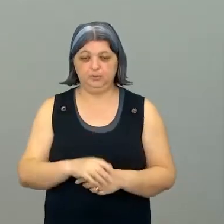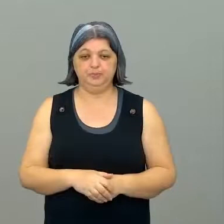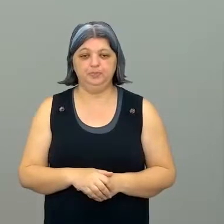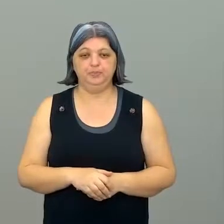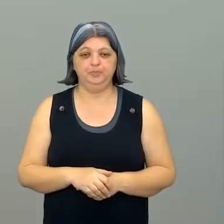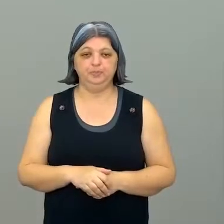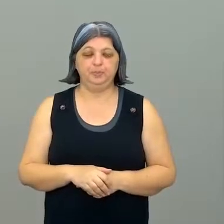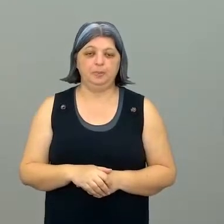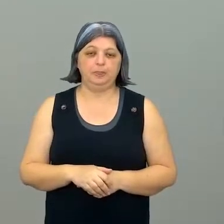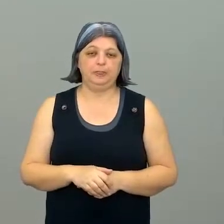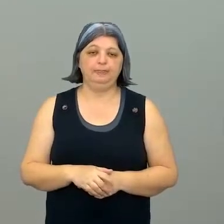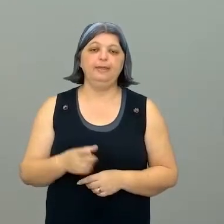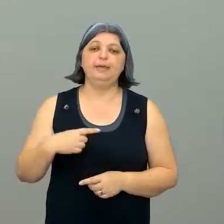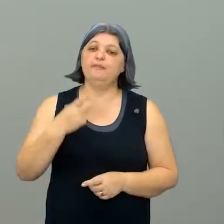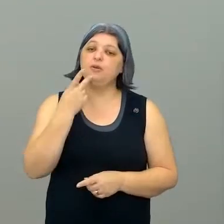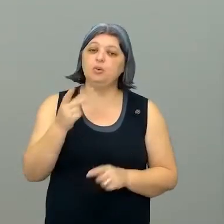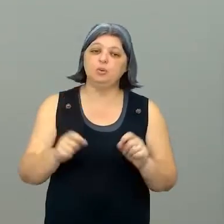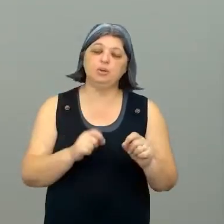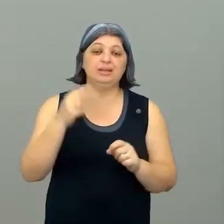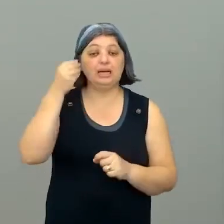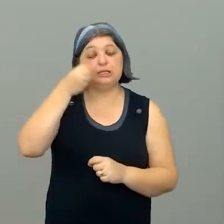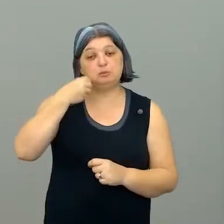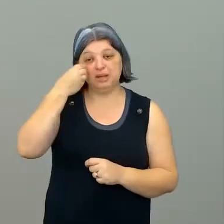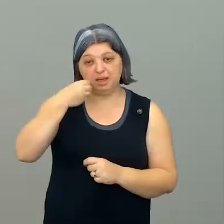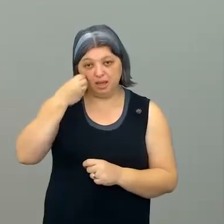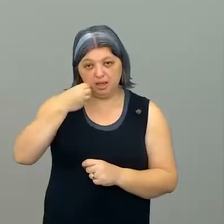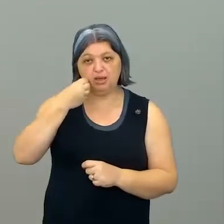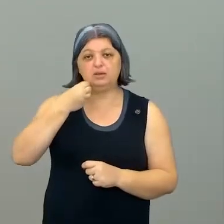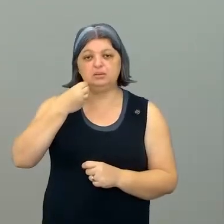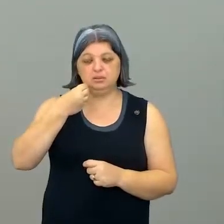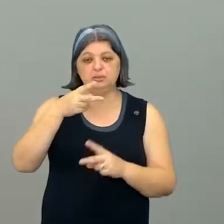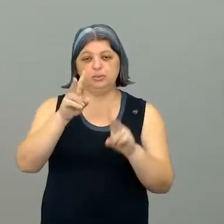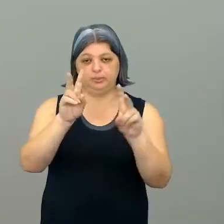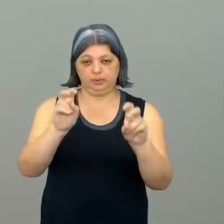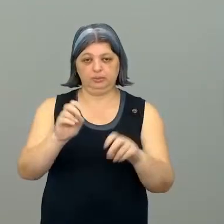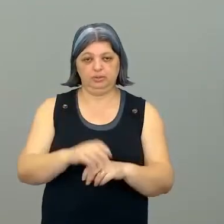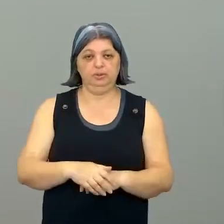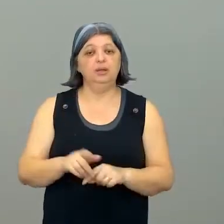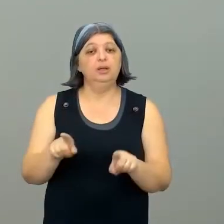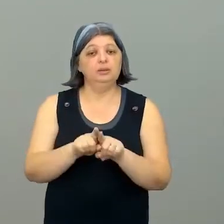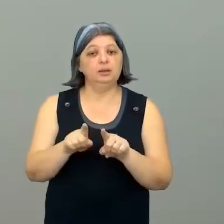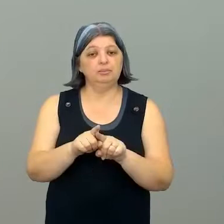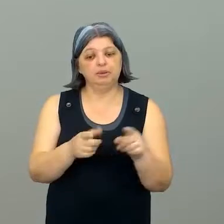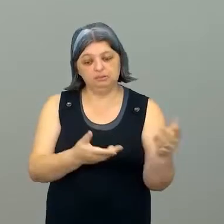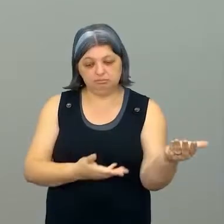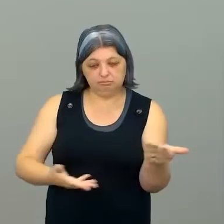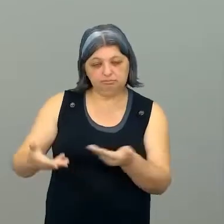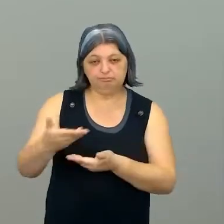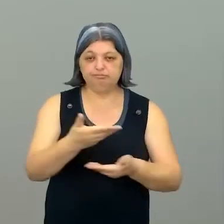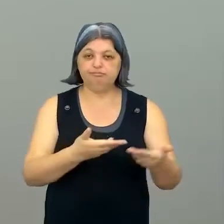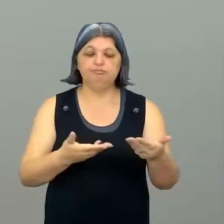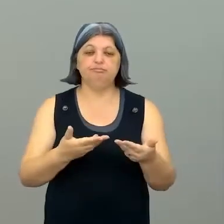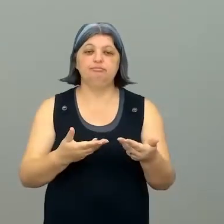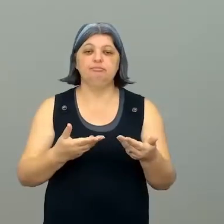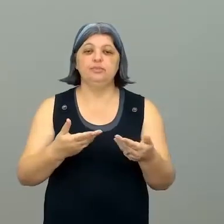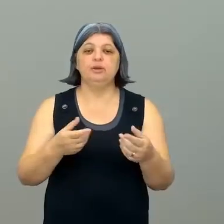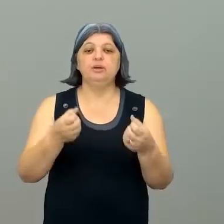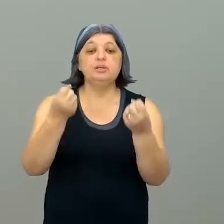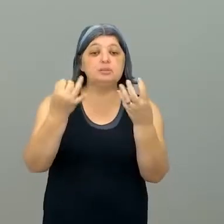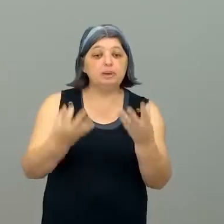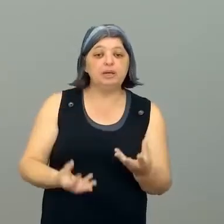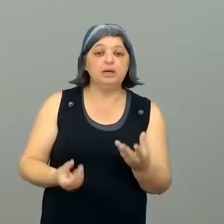onde a gente falou um pouco sobre a nossa experiência nesse aprofundamento aí para dividir também com vocês como foi para nós